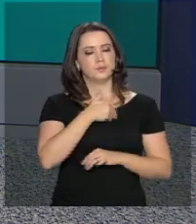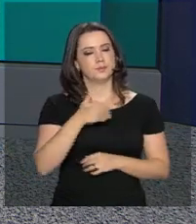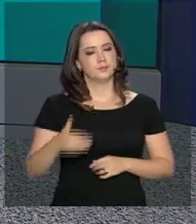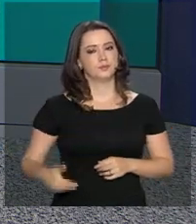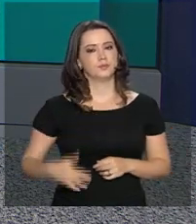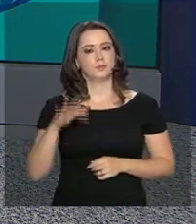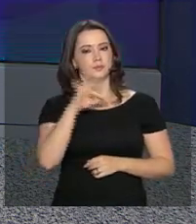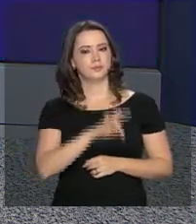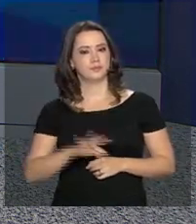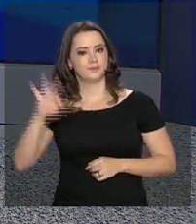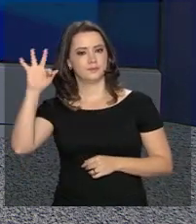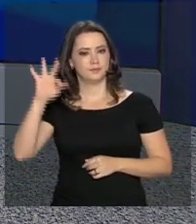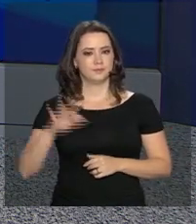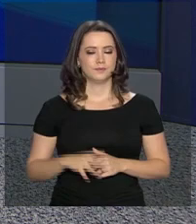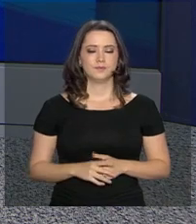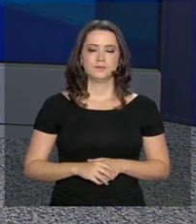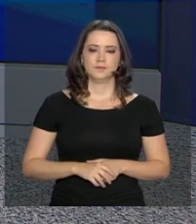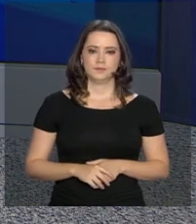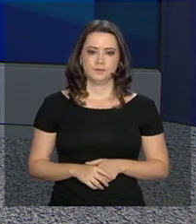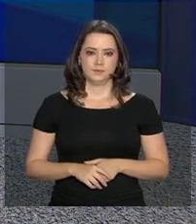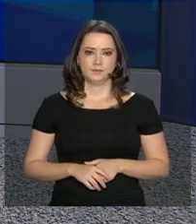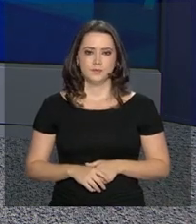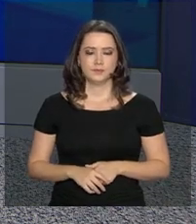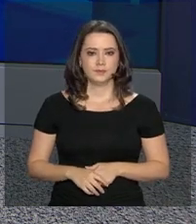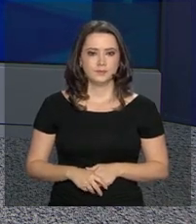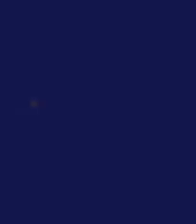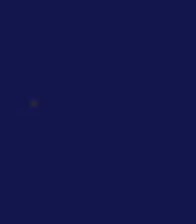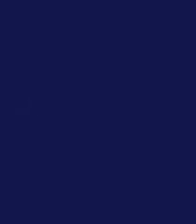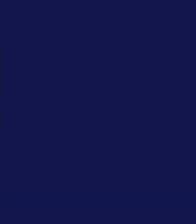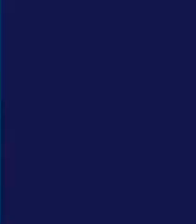gente aqui na NBR, a TV do governo federal.